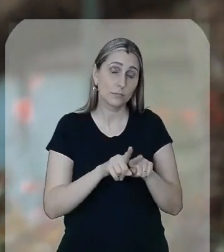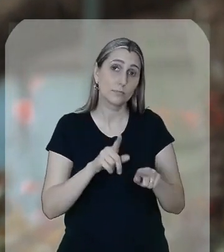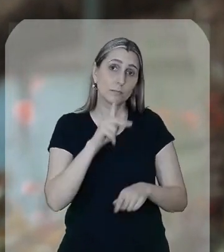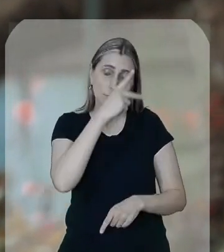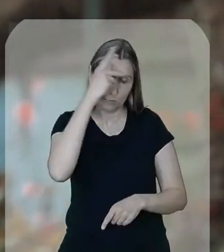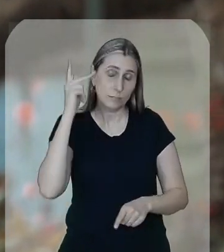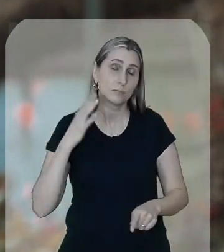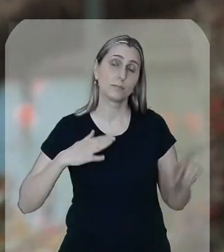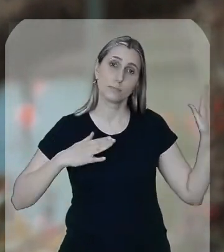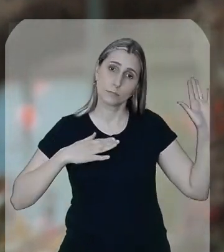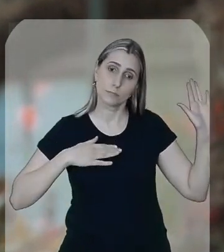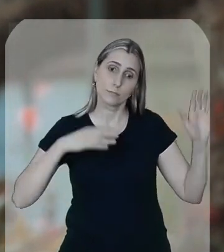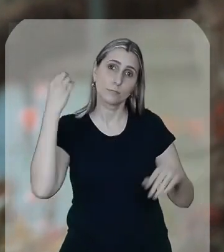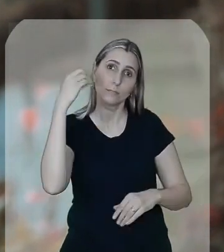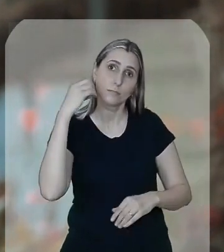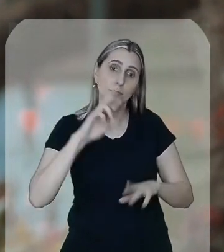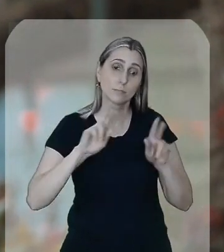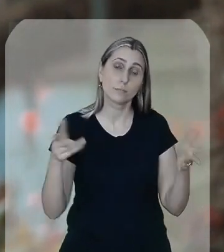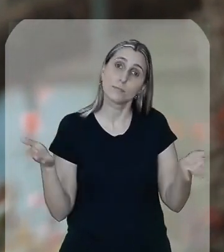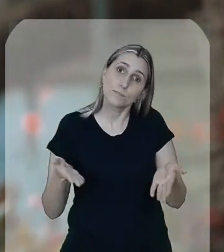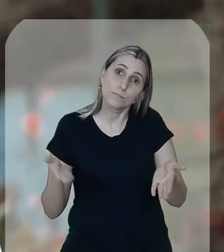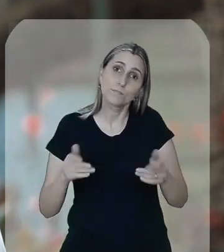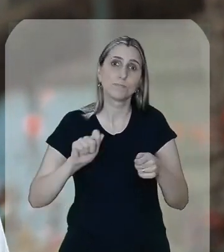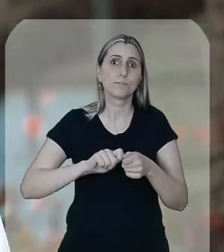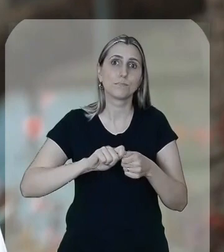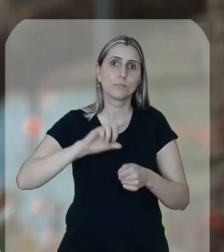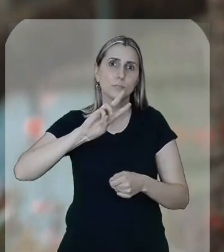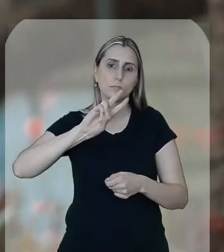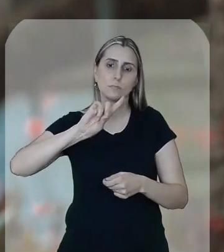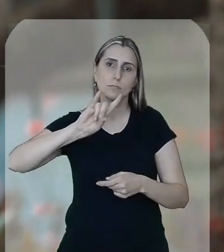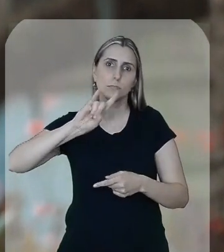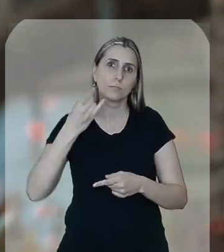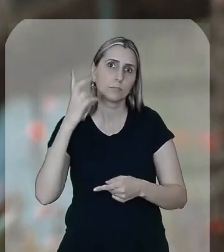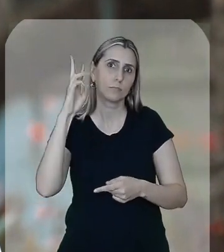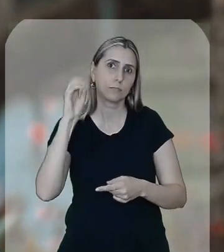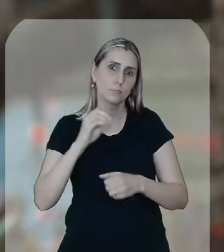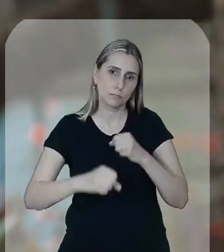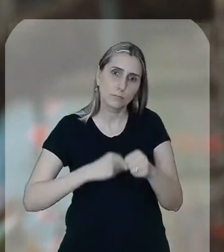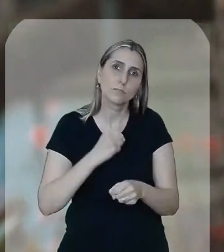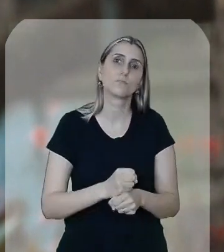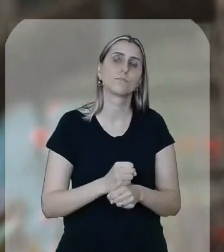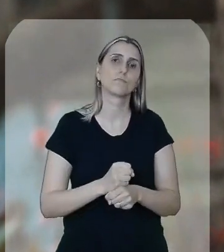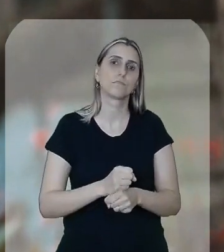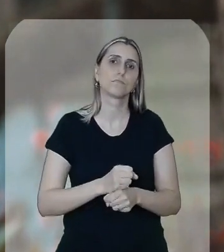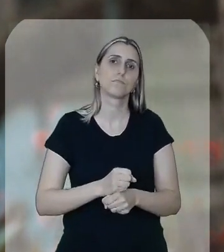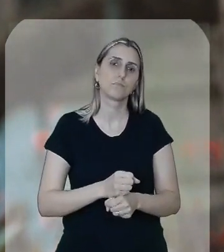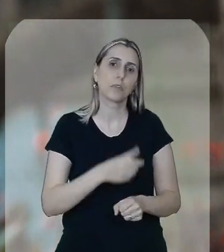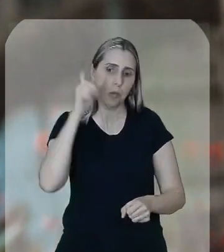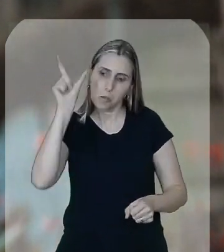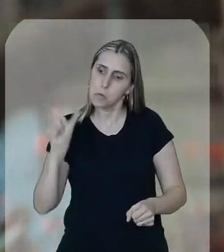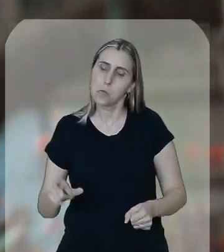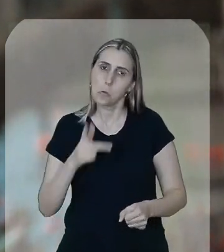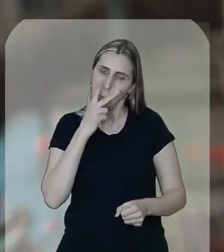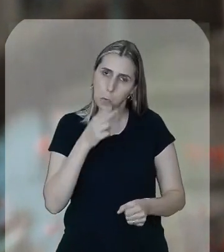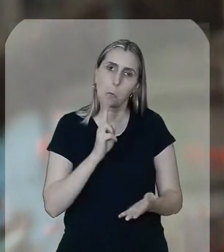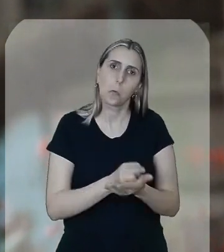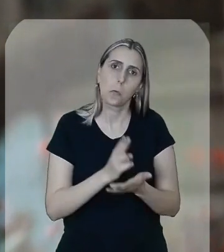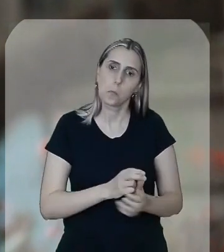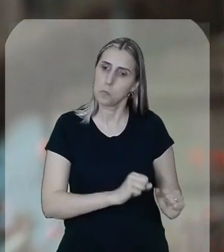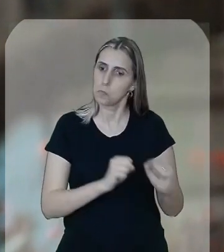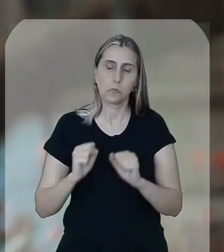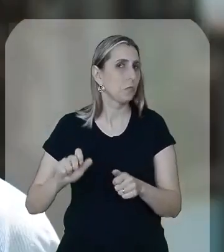prometendo uma Porto Alegre diferente dessa de hoje, feita nos últimos 30 anos. São os mesmos que tiveram a caneta na mão